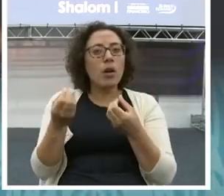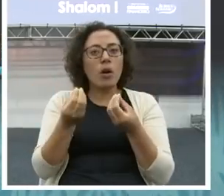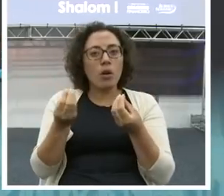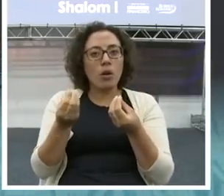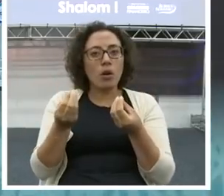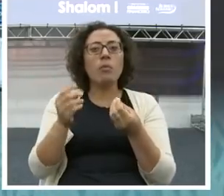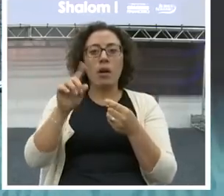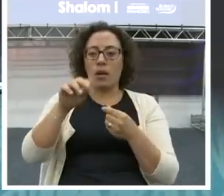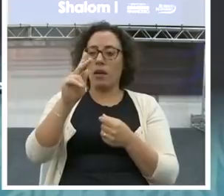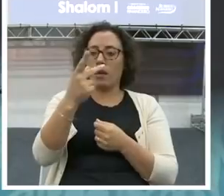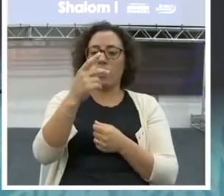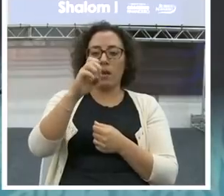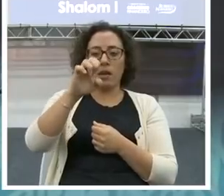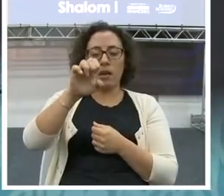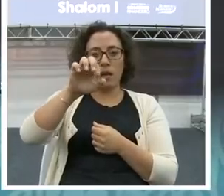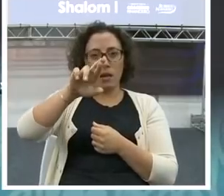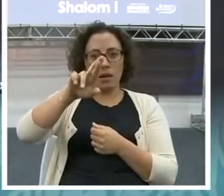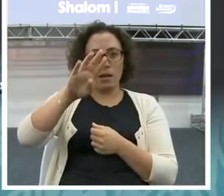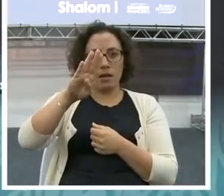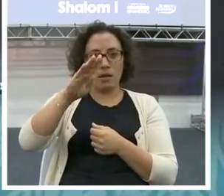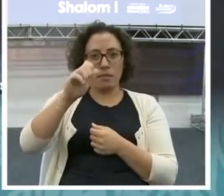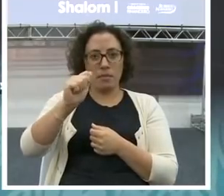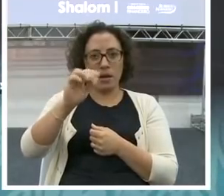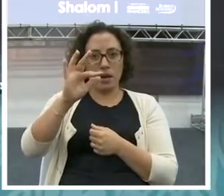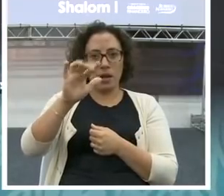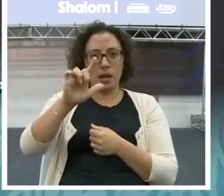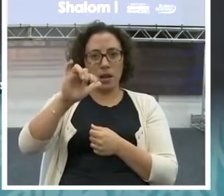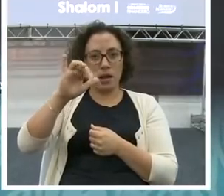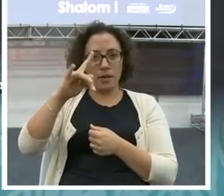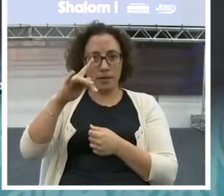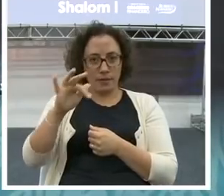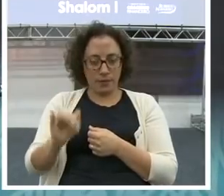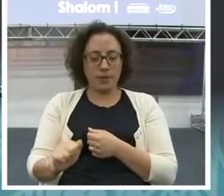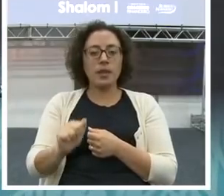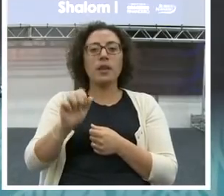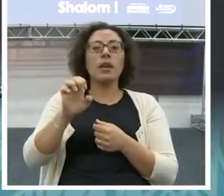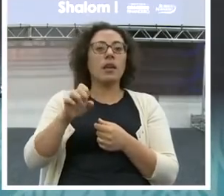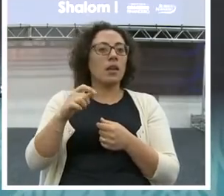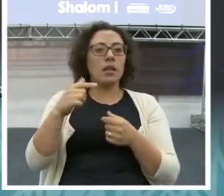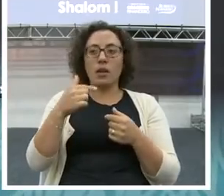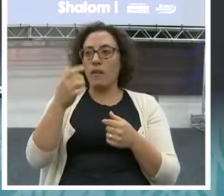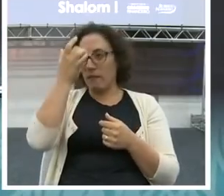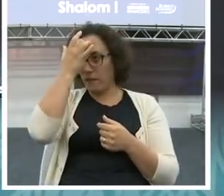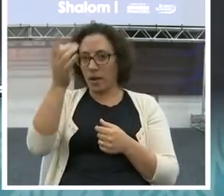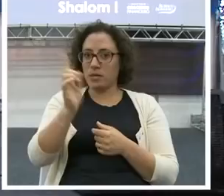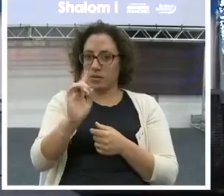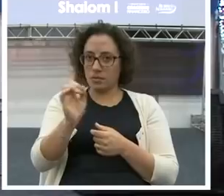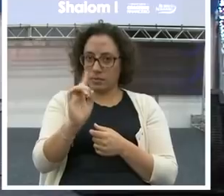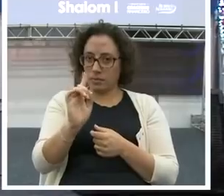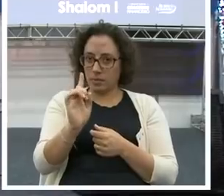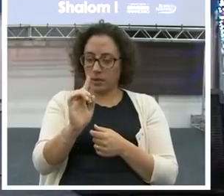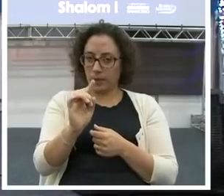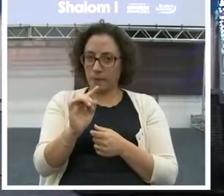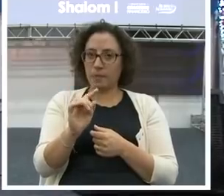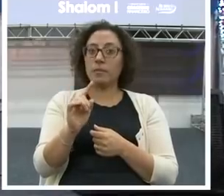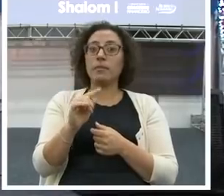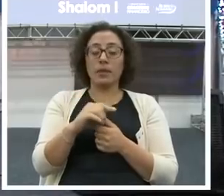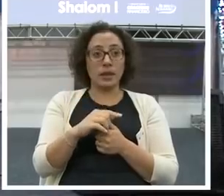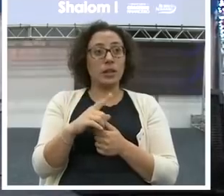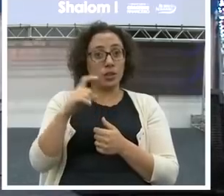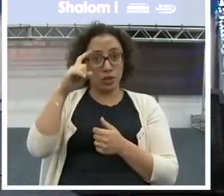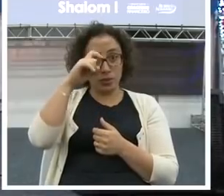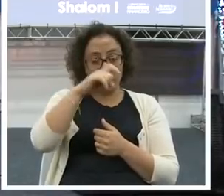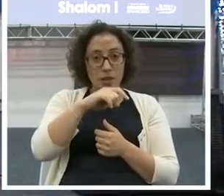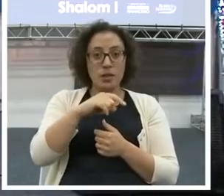Lógico que tem muita gente que vende isso como uma coisa fácil e, na verdade, ela não é uma coisa fácil. Ela é